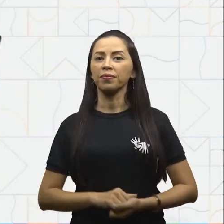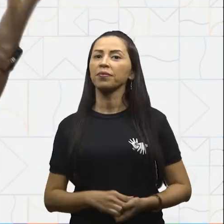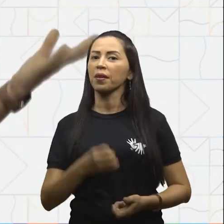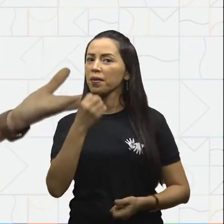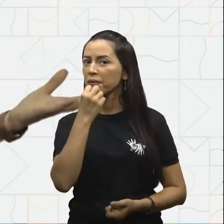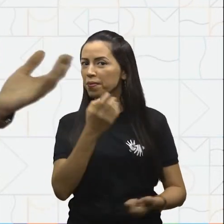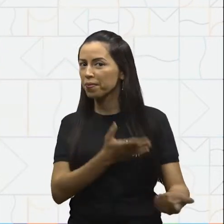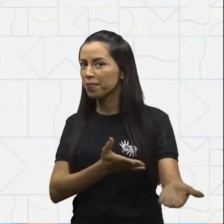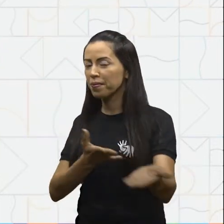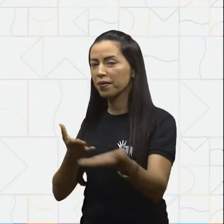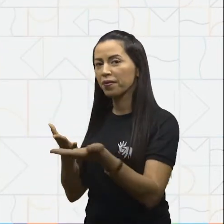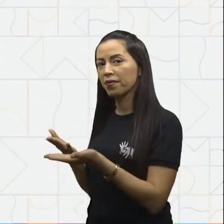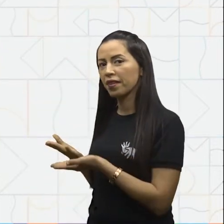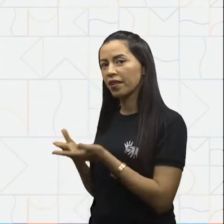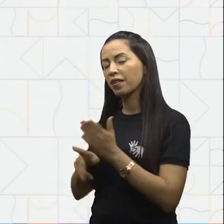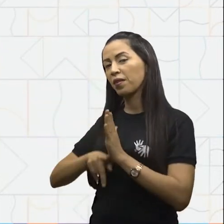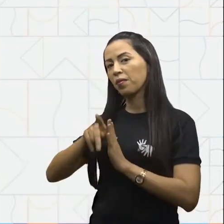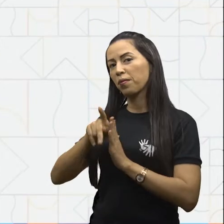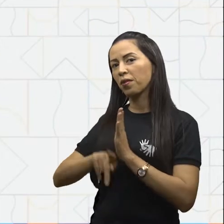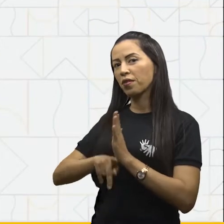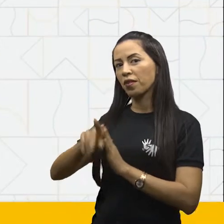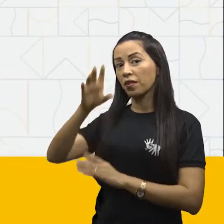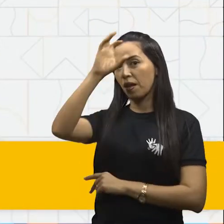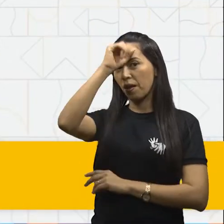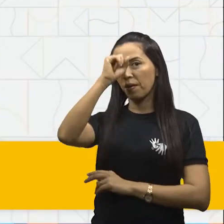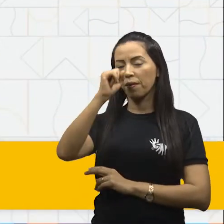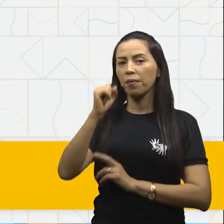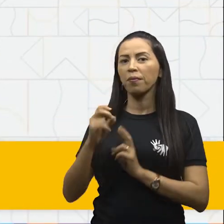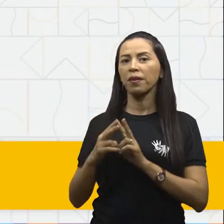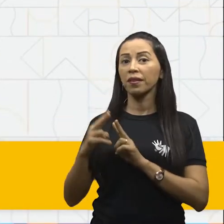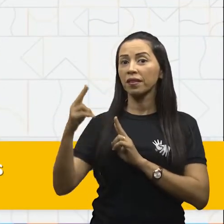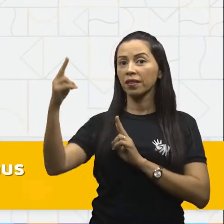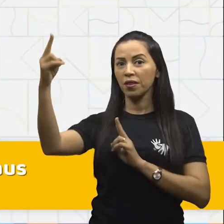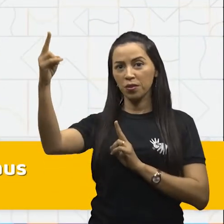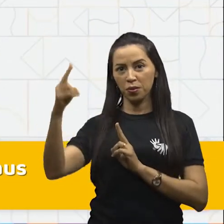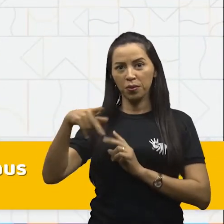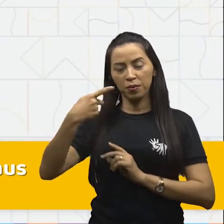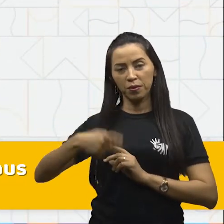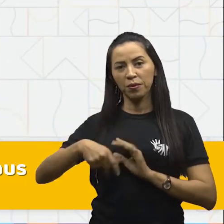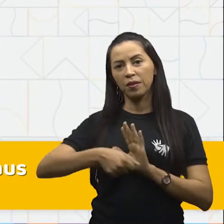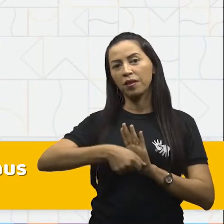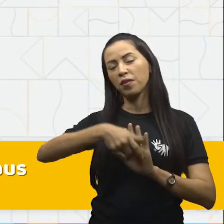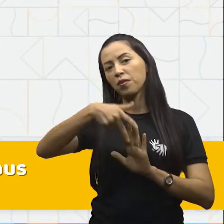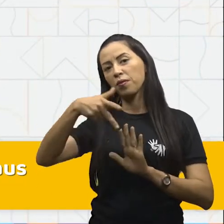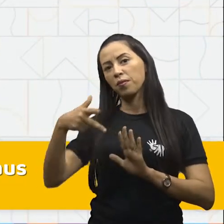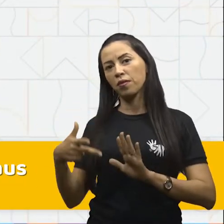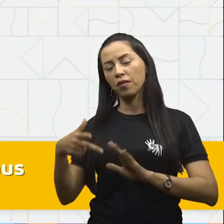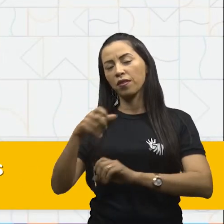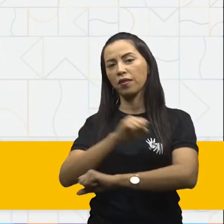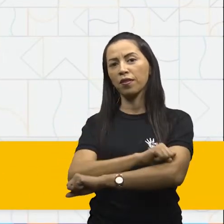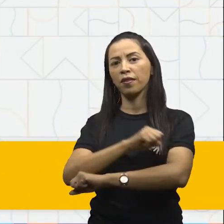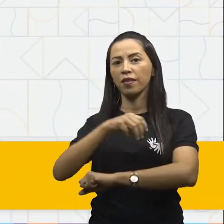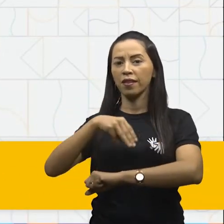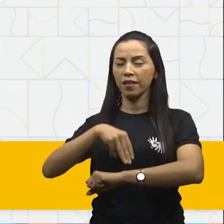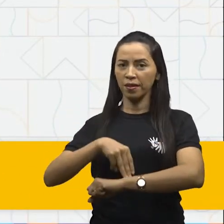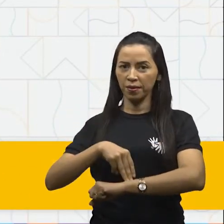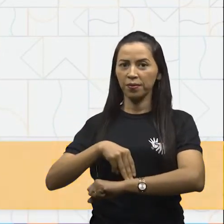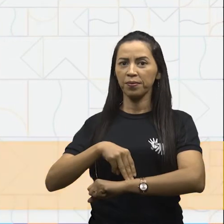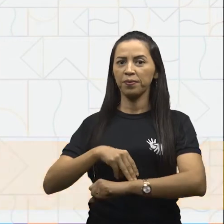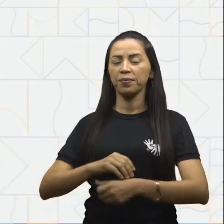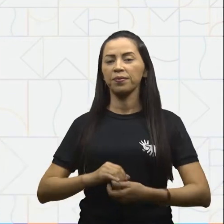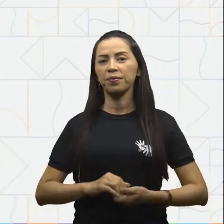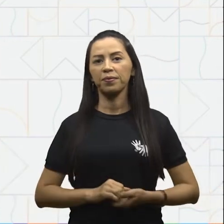Seja bem-vindo ao projeto Aprender Além da Escola do Centro de Mídias e Tecnologias